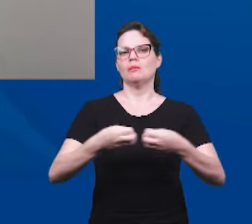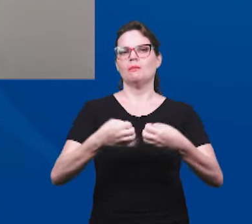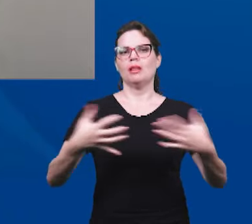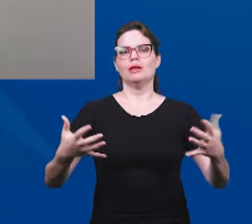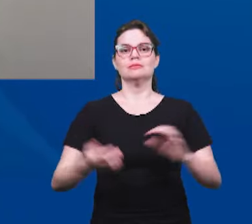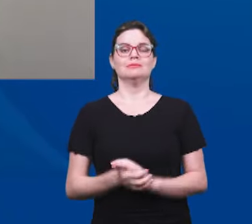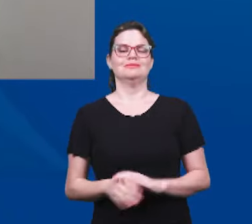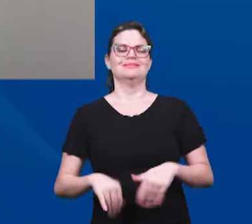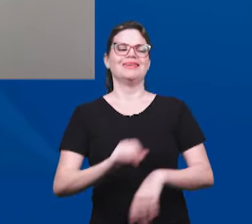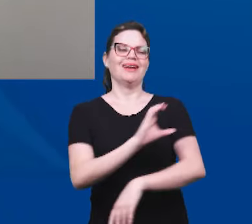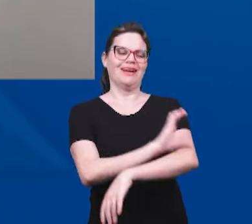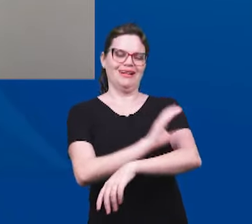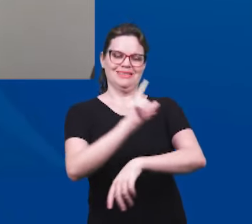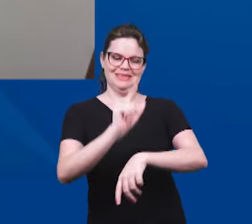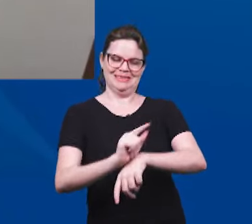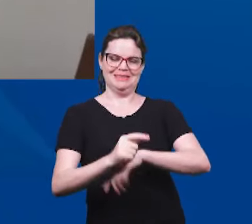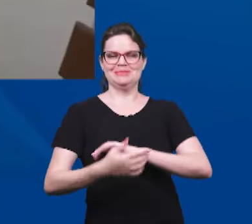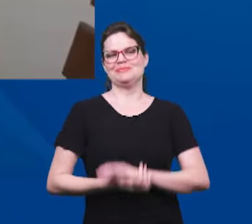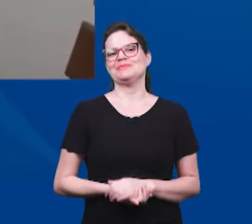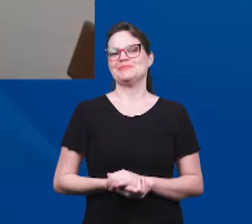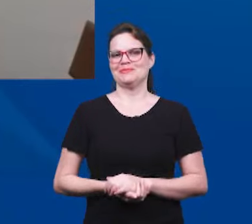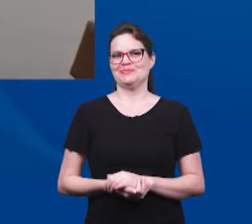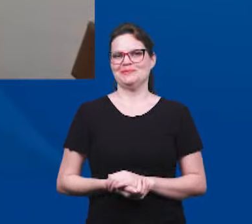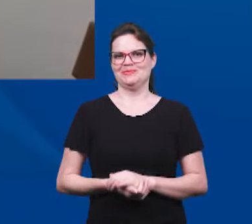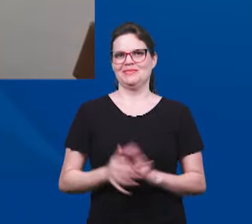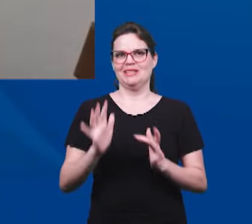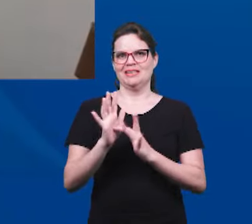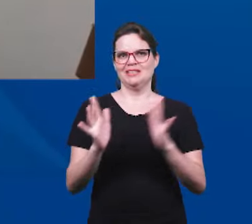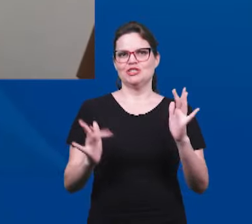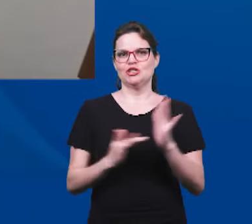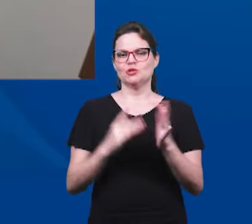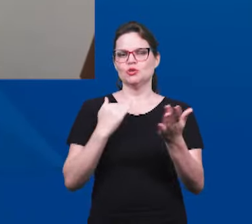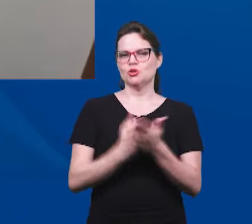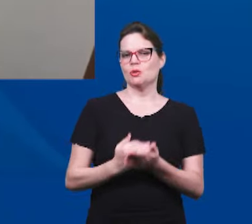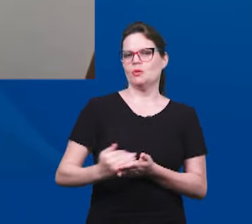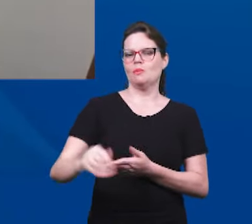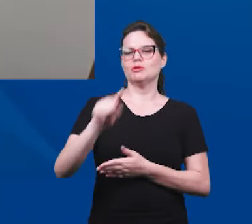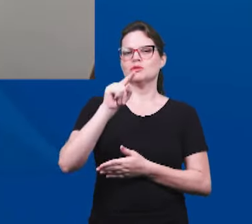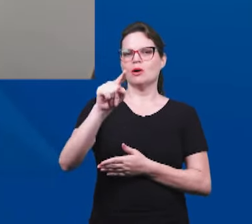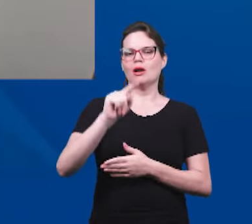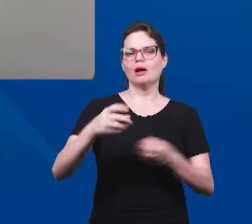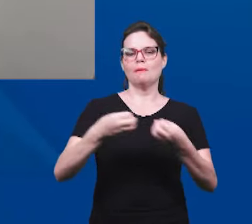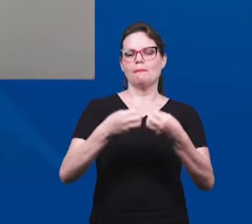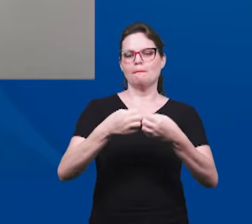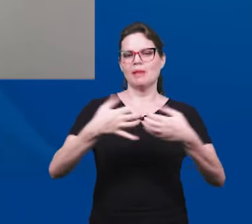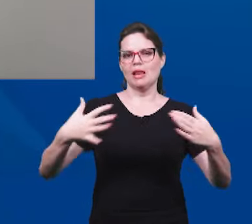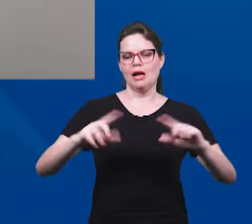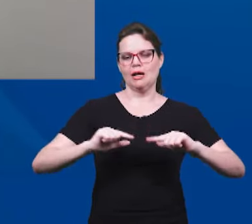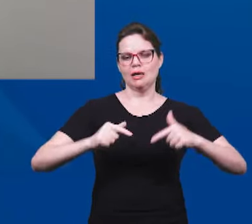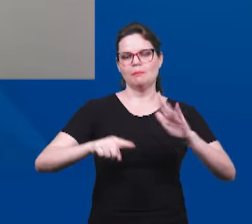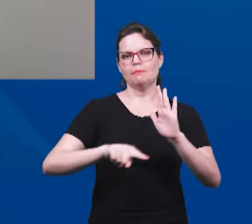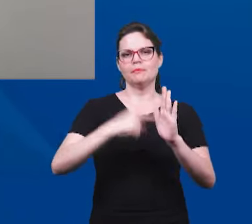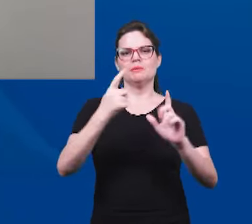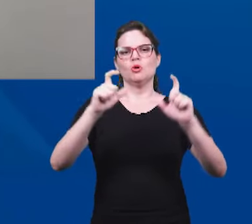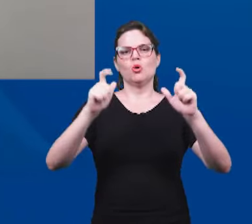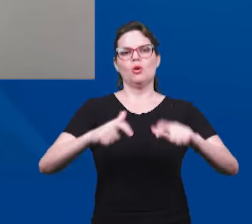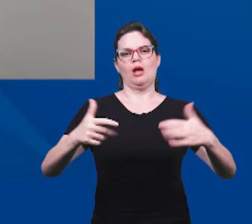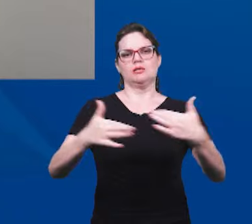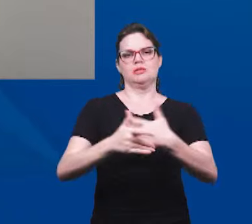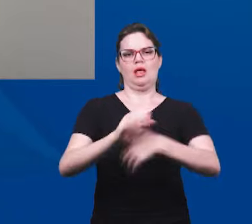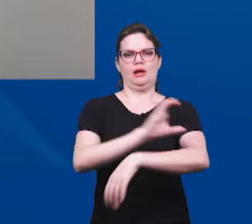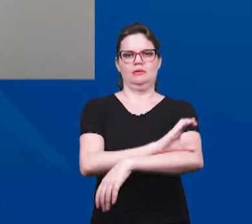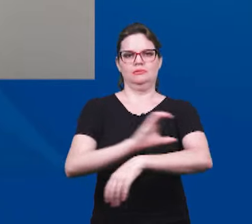Cana da Galileia Jesus principiou assim os seus sinais em Cana da